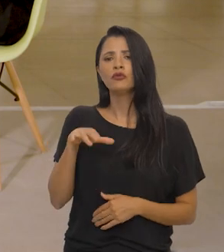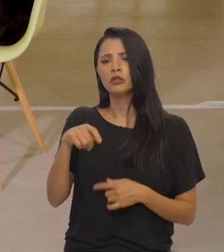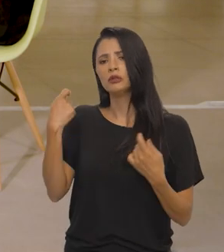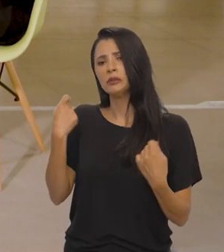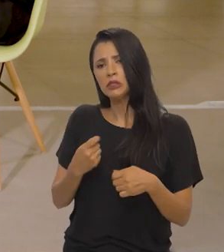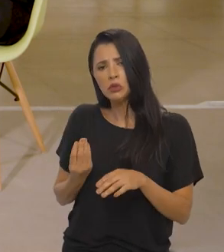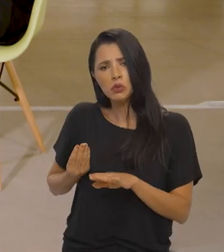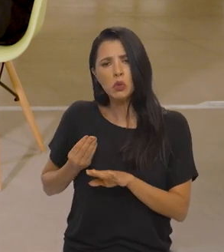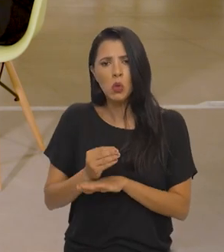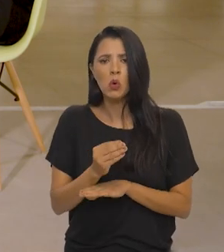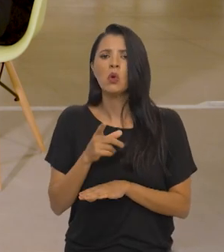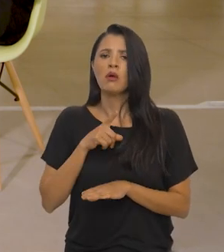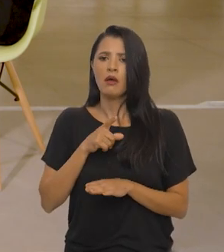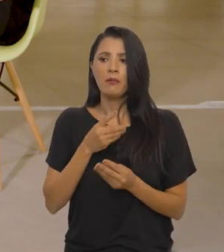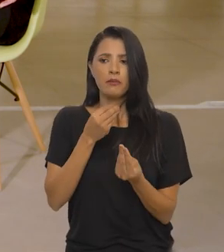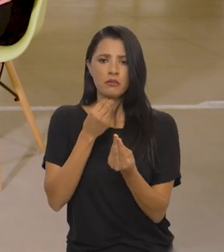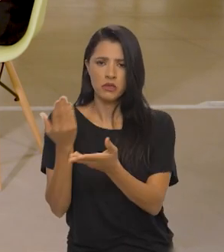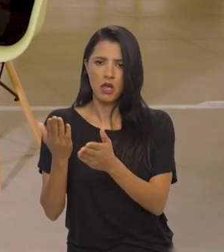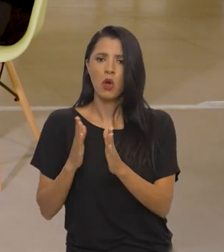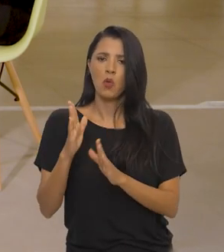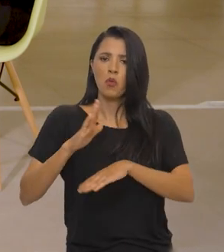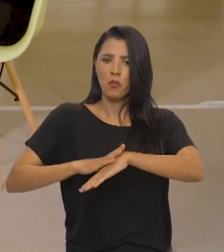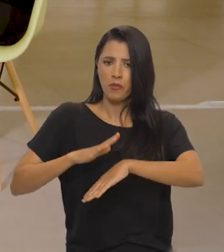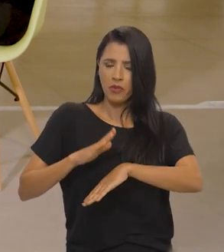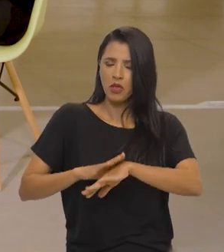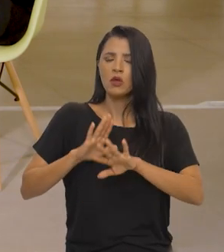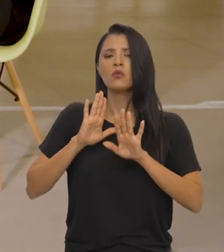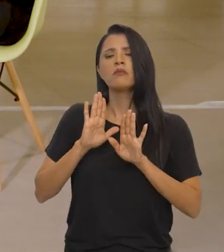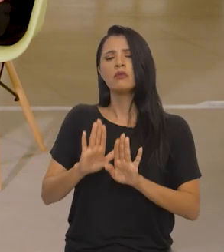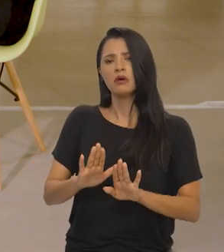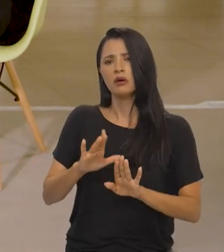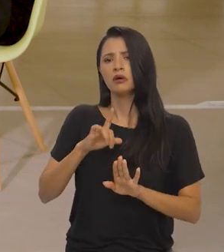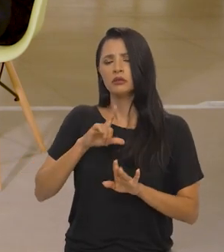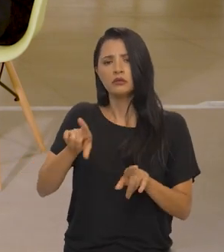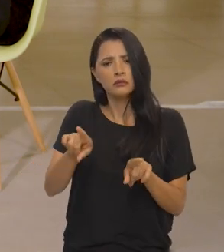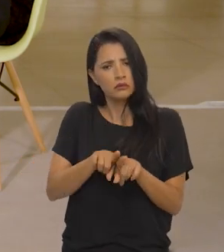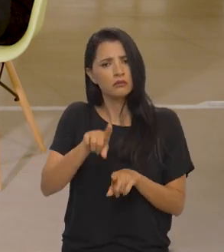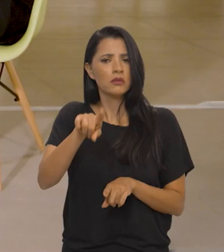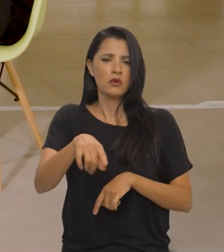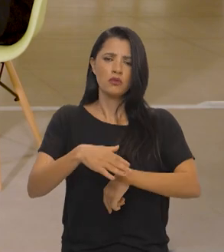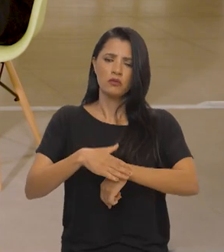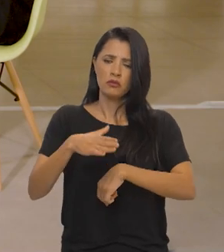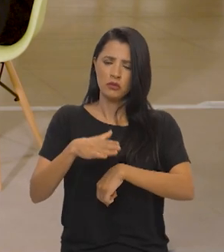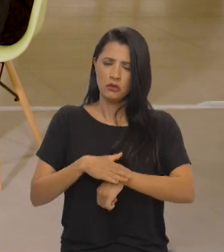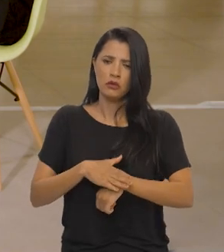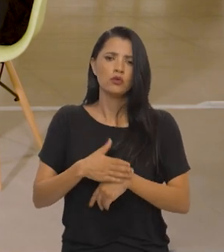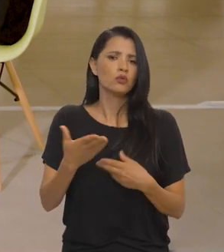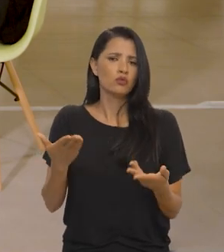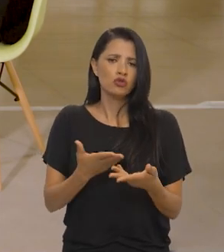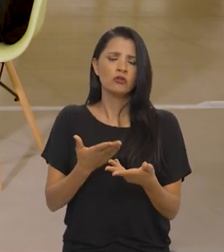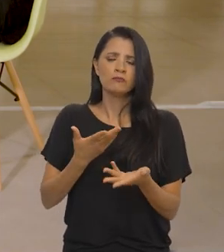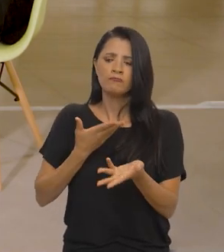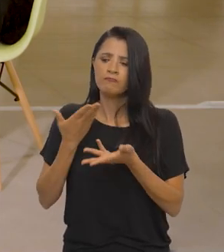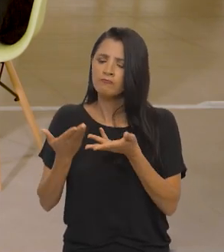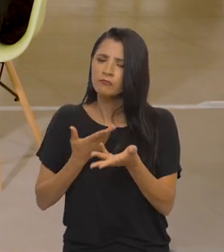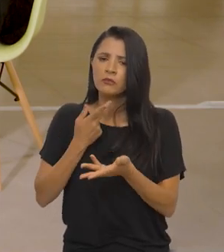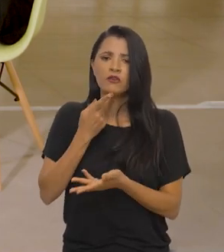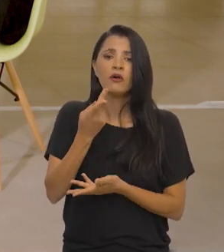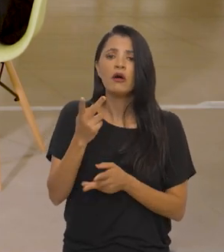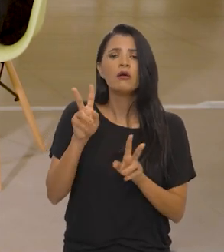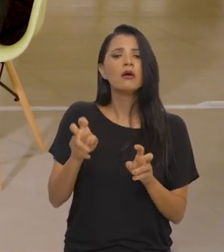FUNARTE tem que colocar num segundo bloco de entregas, mas é também o momento de